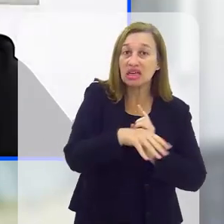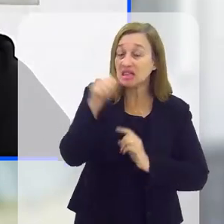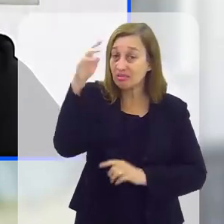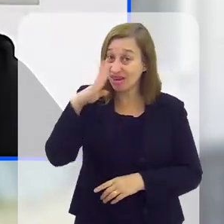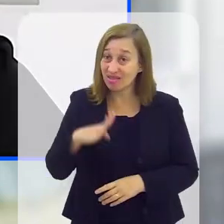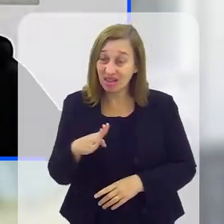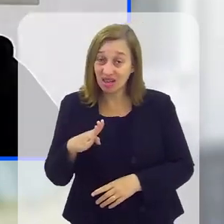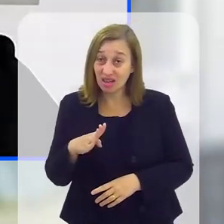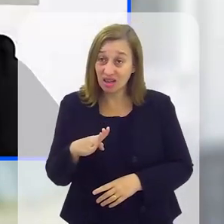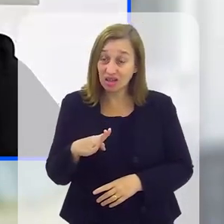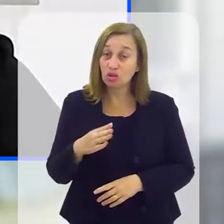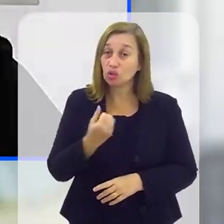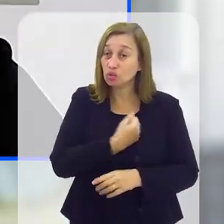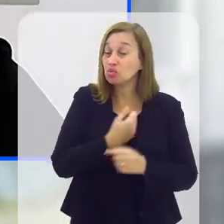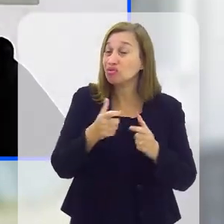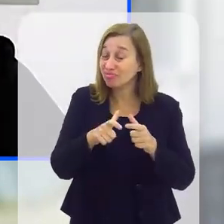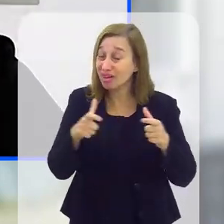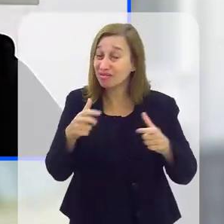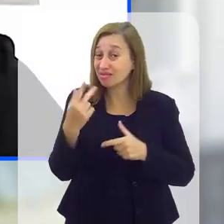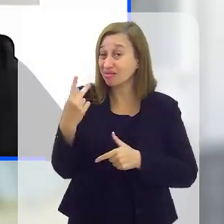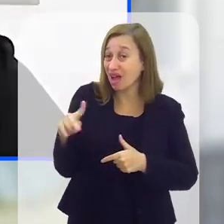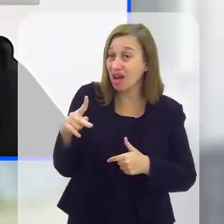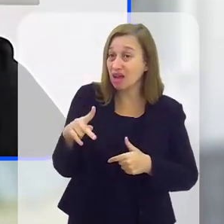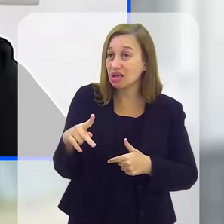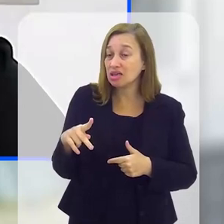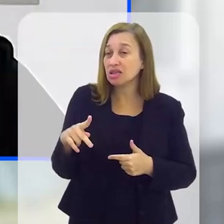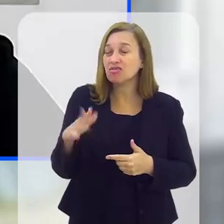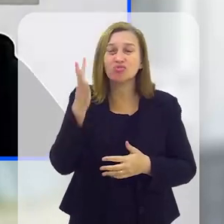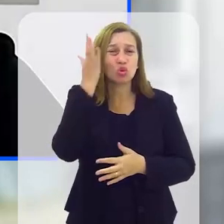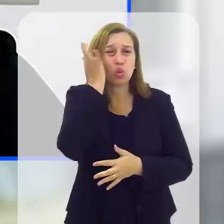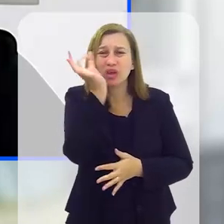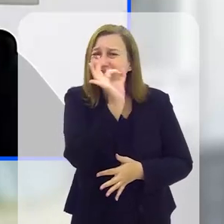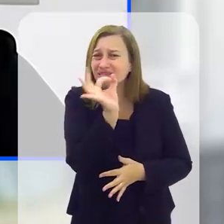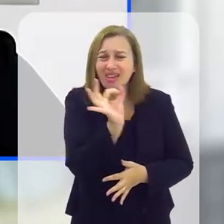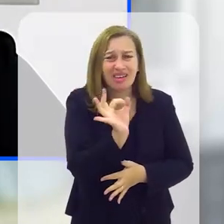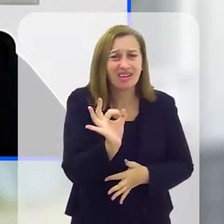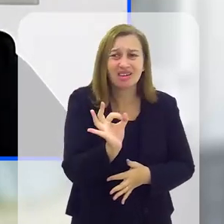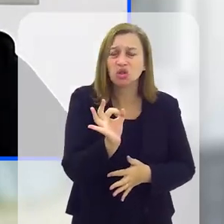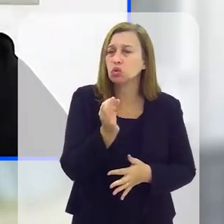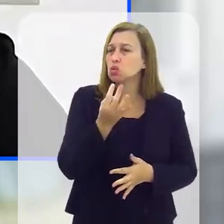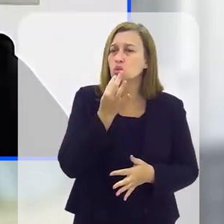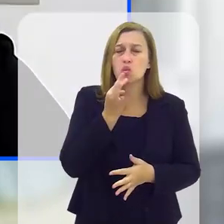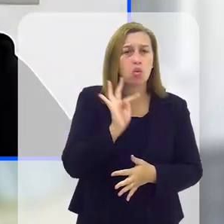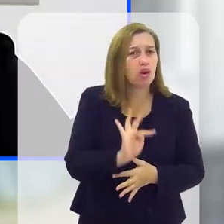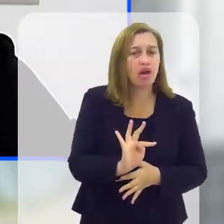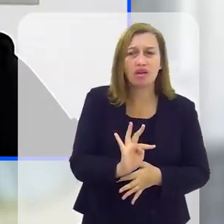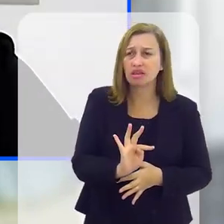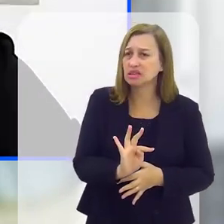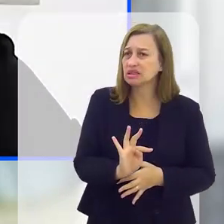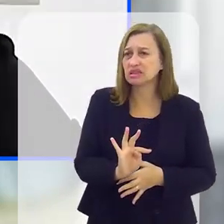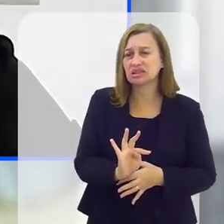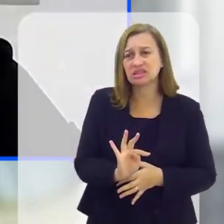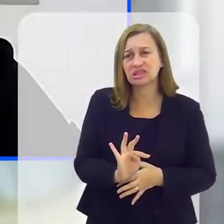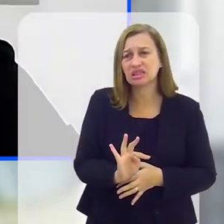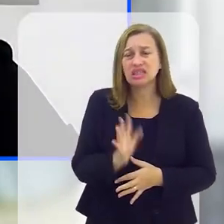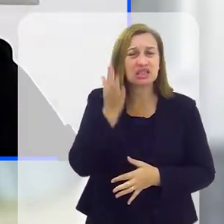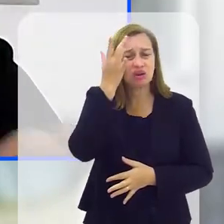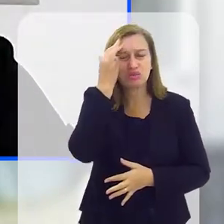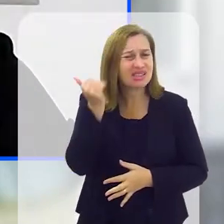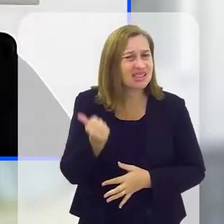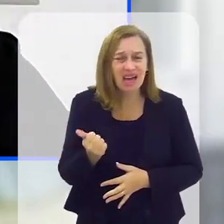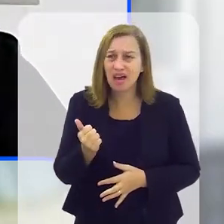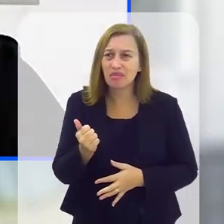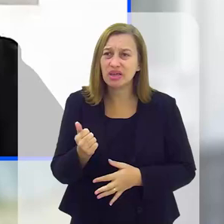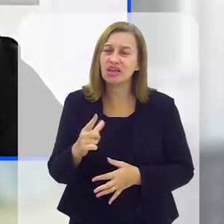a sociedade brasileira, a maior parte dela, não entenda isso, não reconheça isso e nem